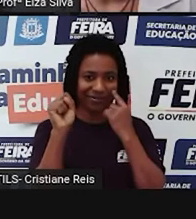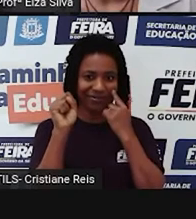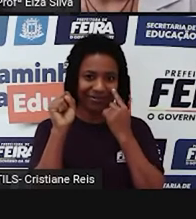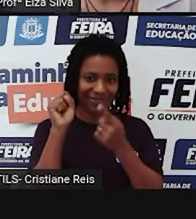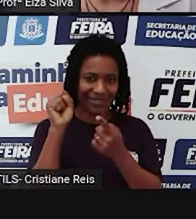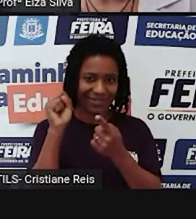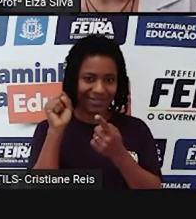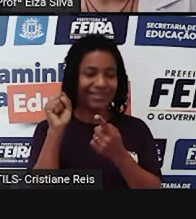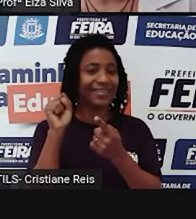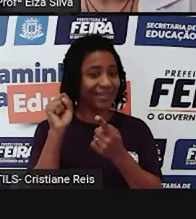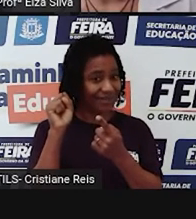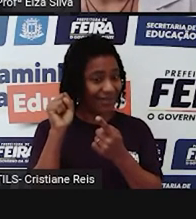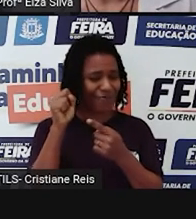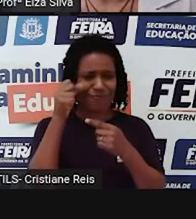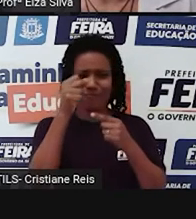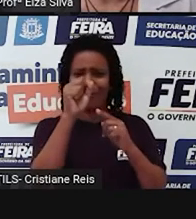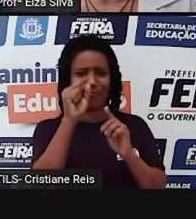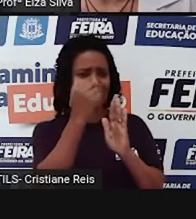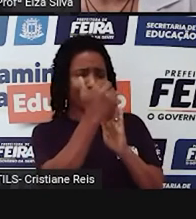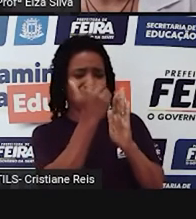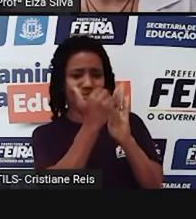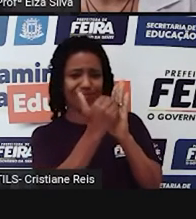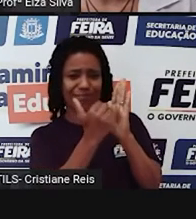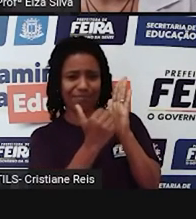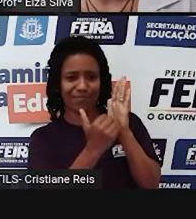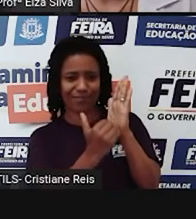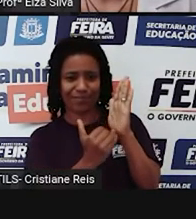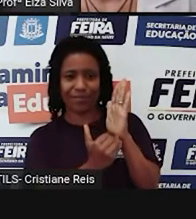aqui Nós temos Skim